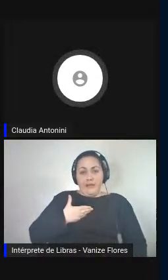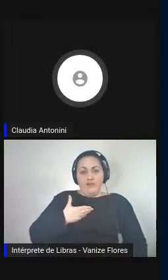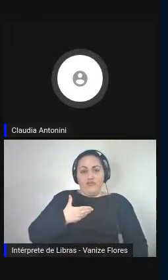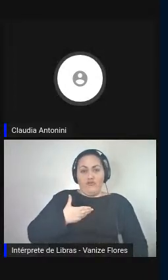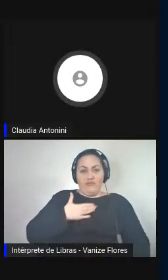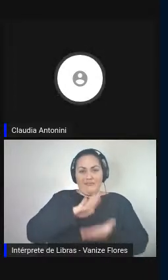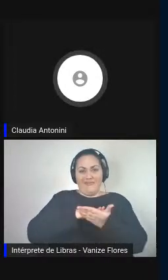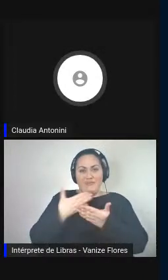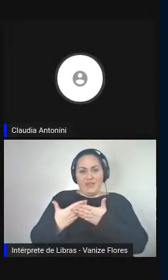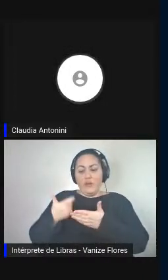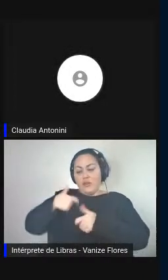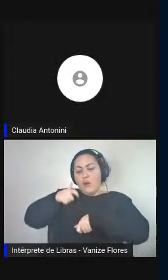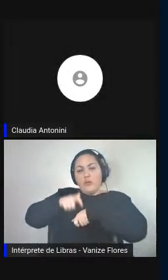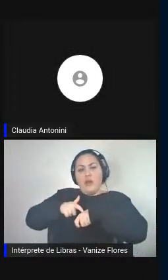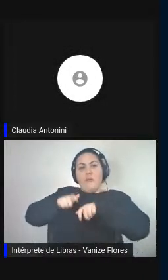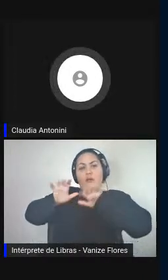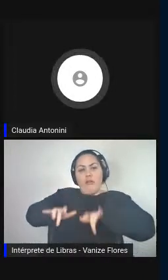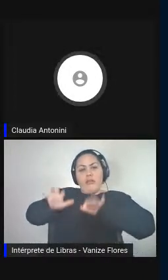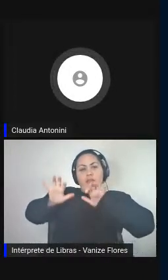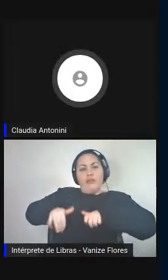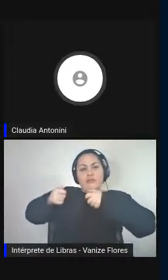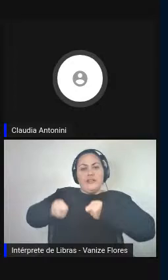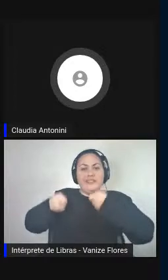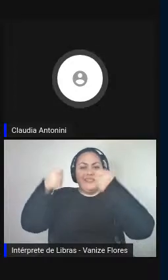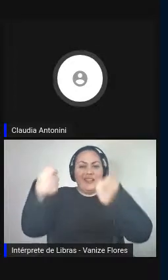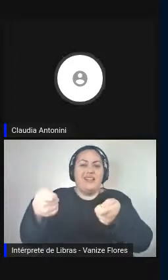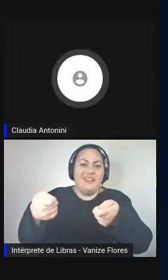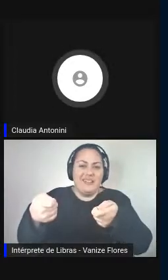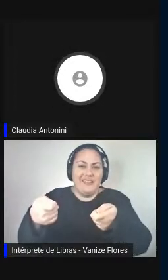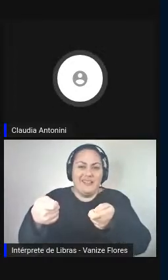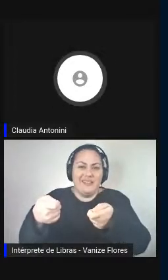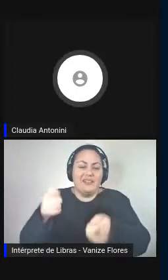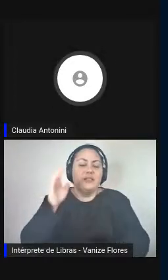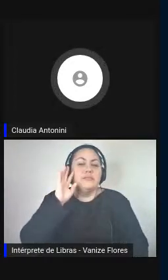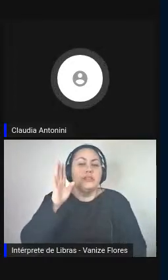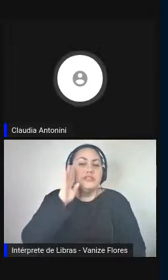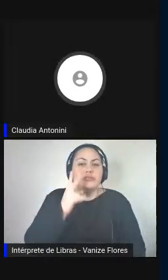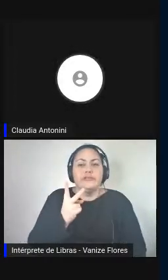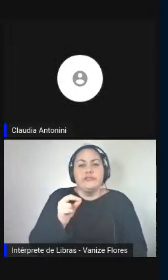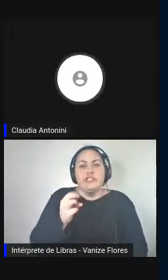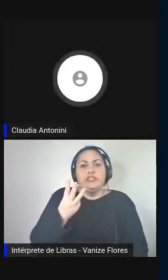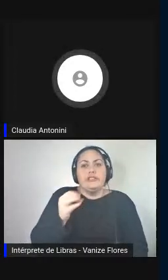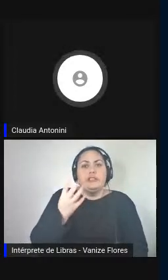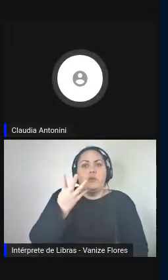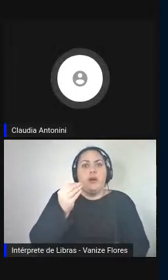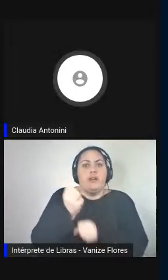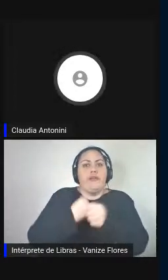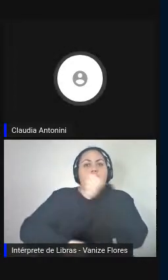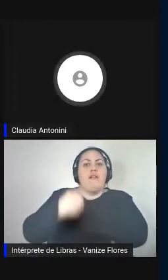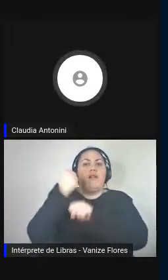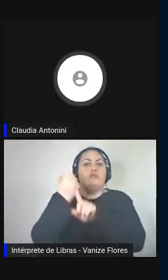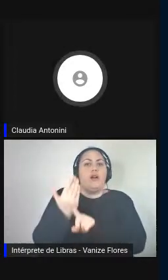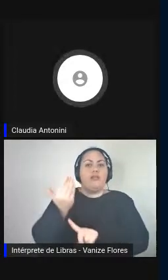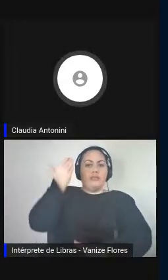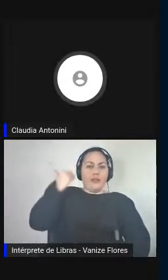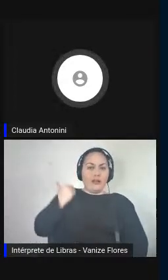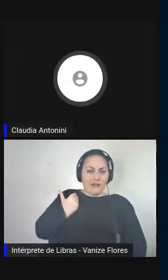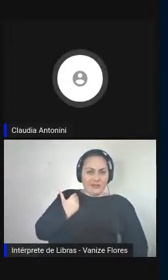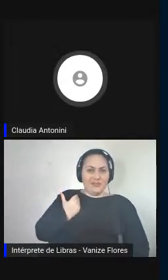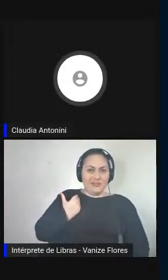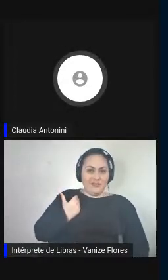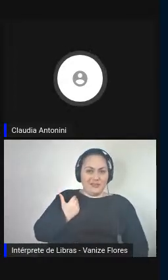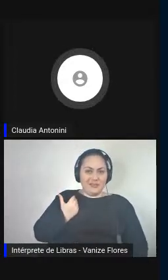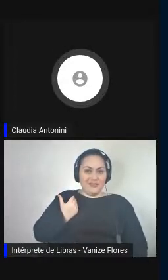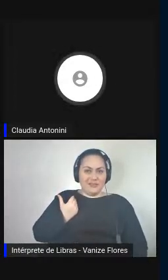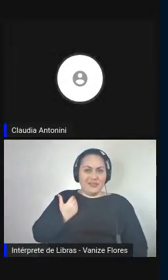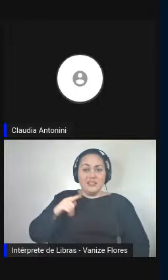da velha geração que 20, 30, 40 anos atrás as reservas para o serviço era